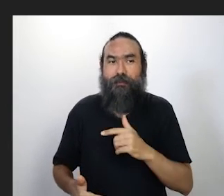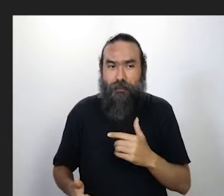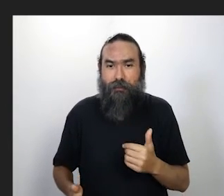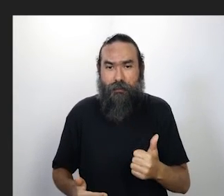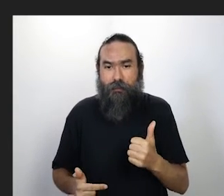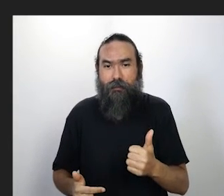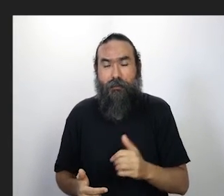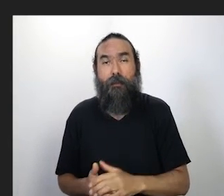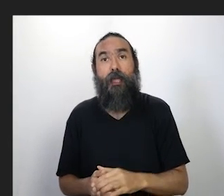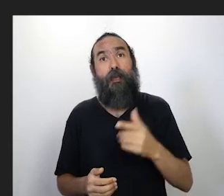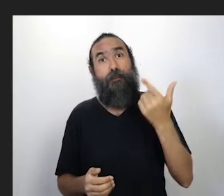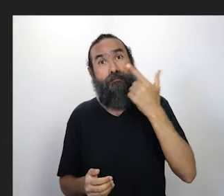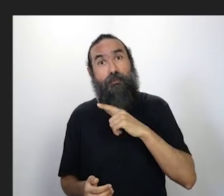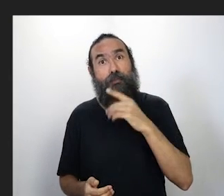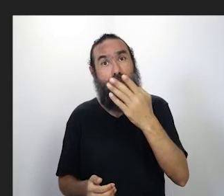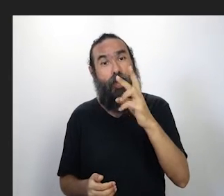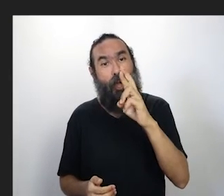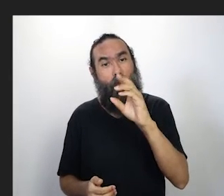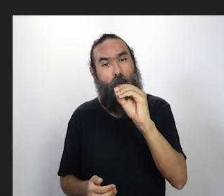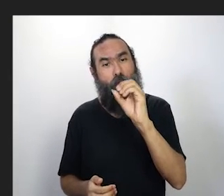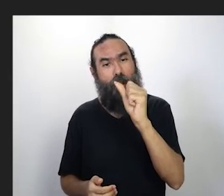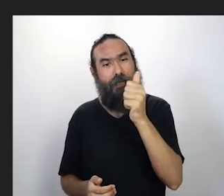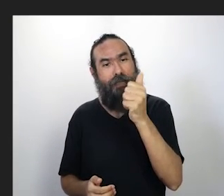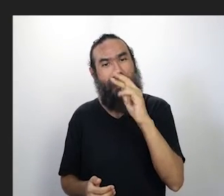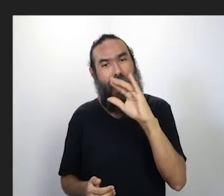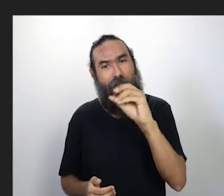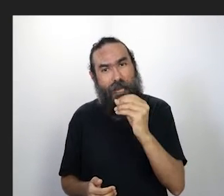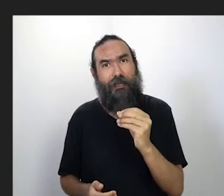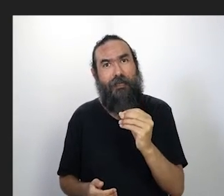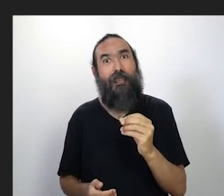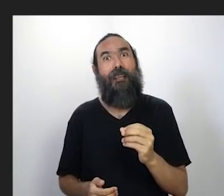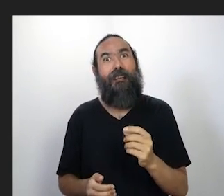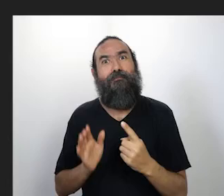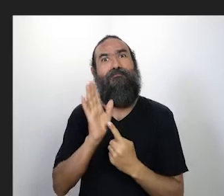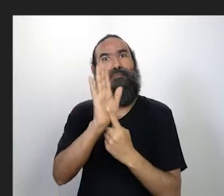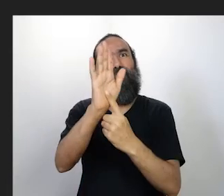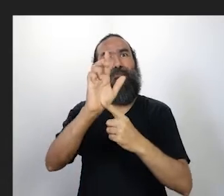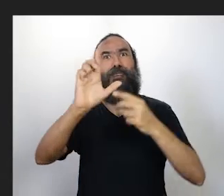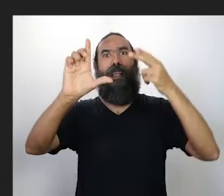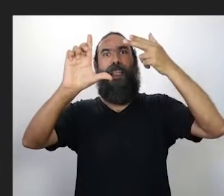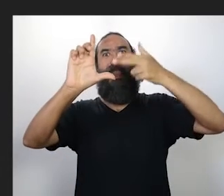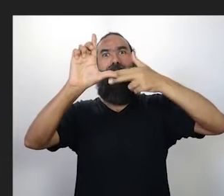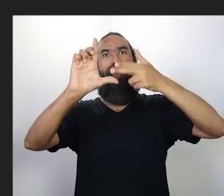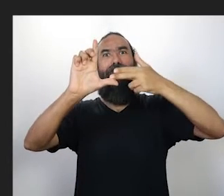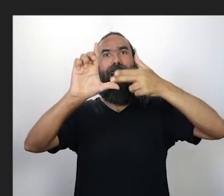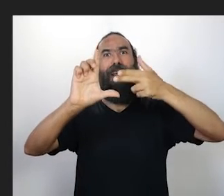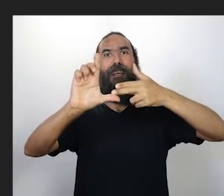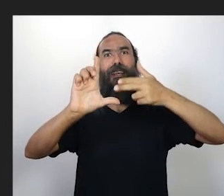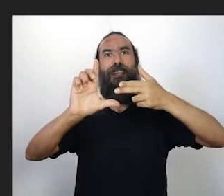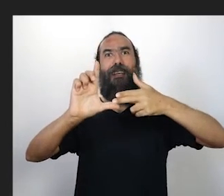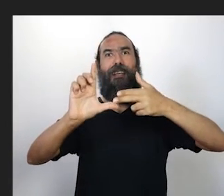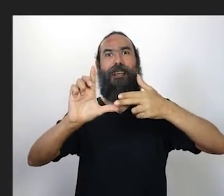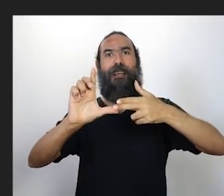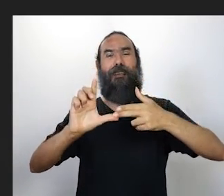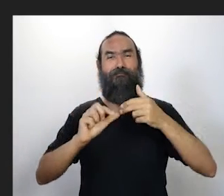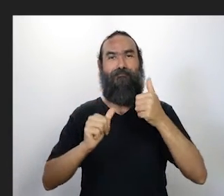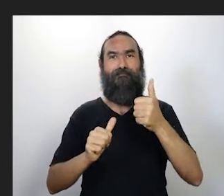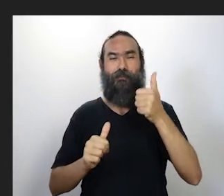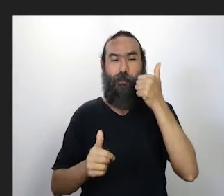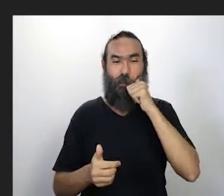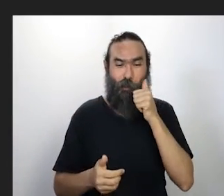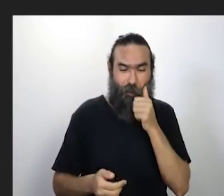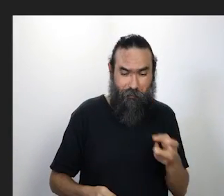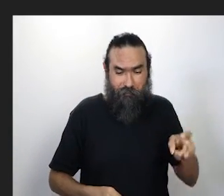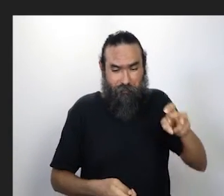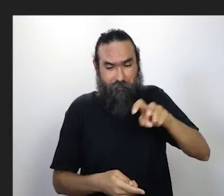colocar a dona Rosália no Zoom, ali o sobrinho dela, eu liguei e falei, baixa o Zoom, pelo amor de Deus, vamos fazer um teste, ela sentou na frente